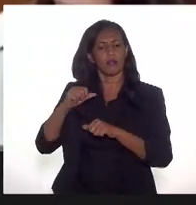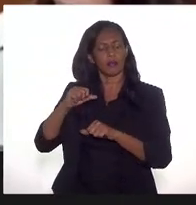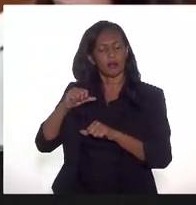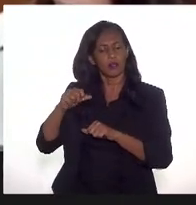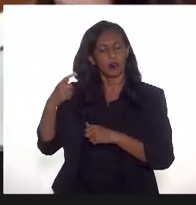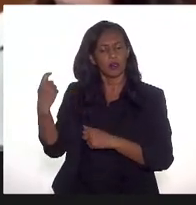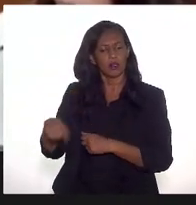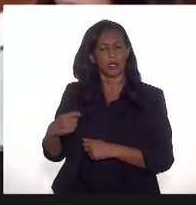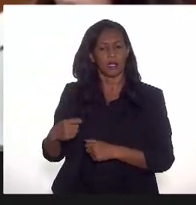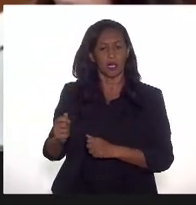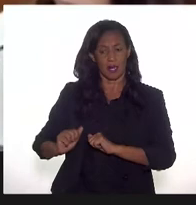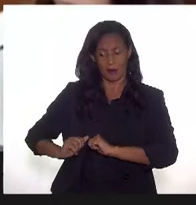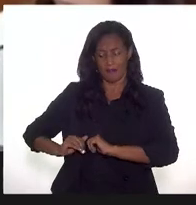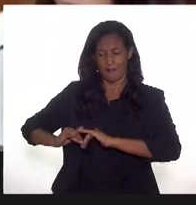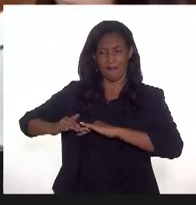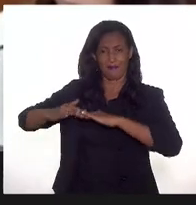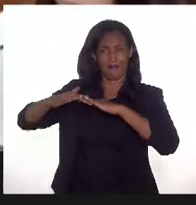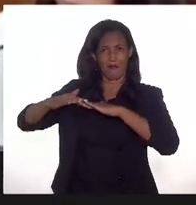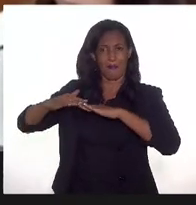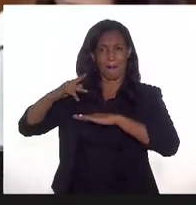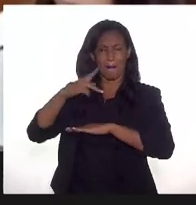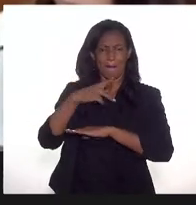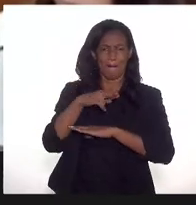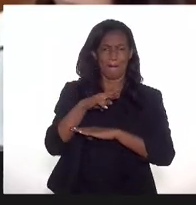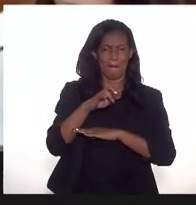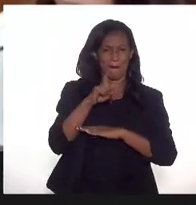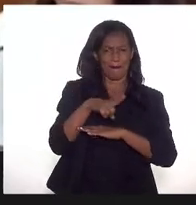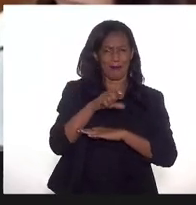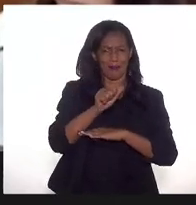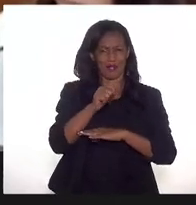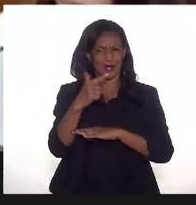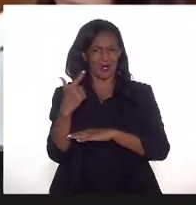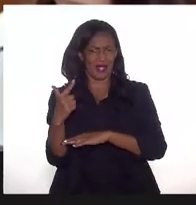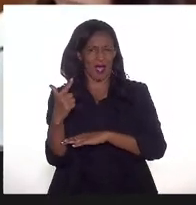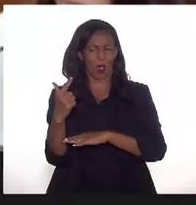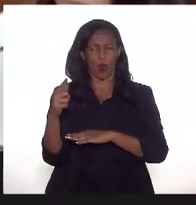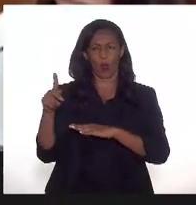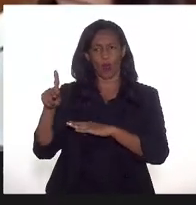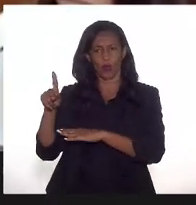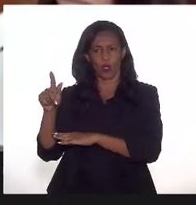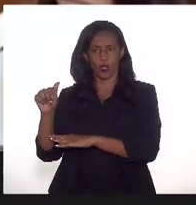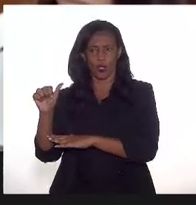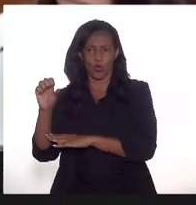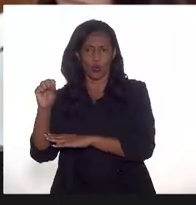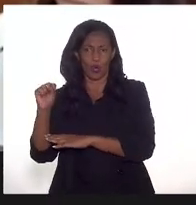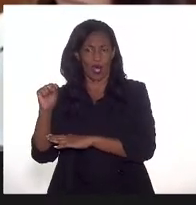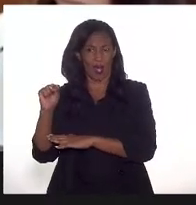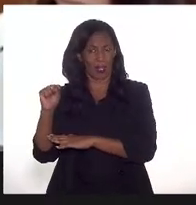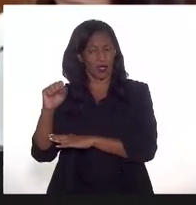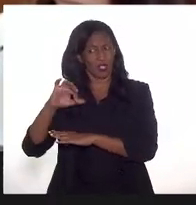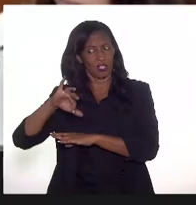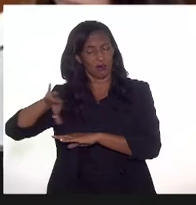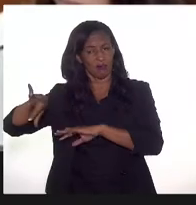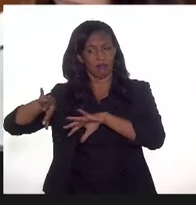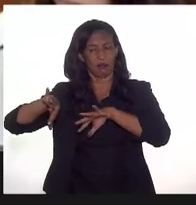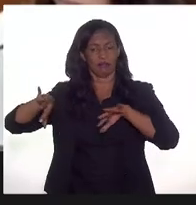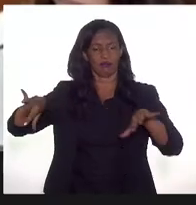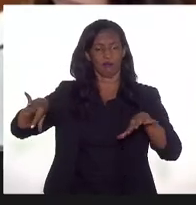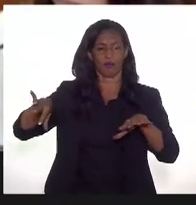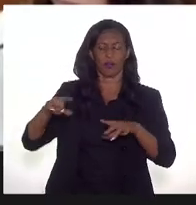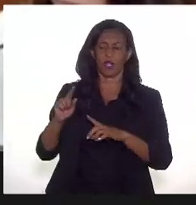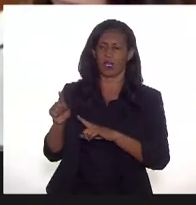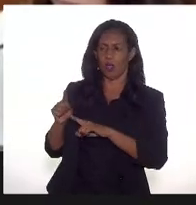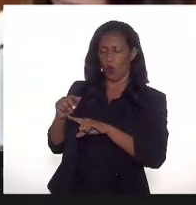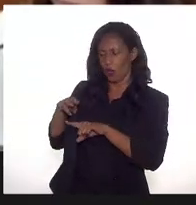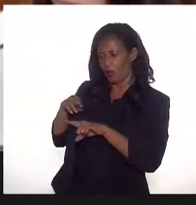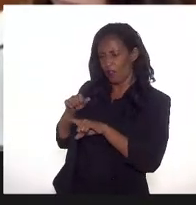em igual quantidade, gás do pré-sal e gás do pós-sal. Então, os gases que vêm ali de mexilhão e